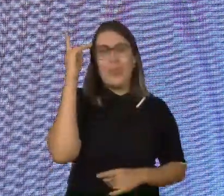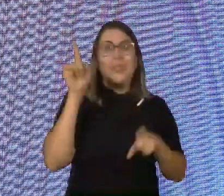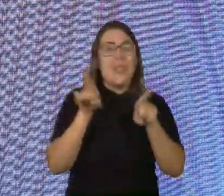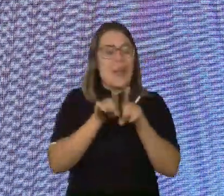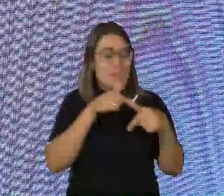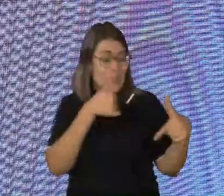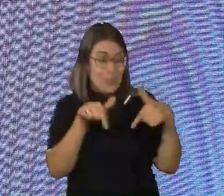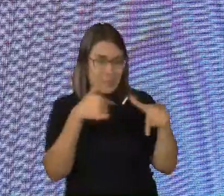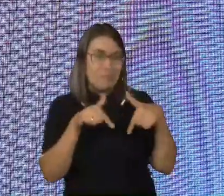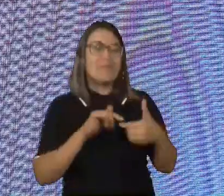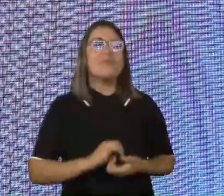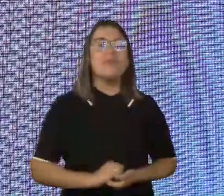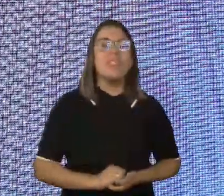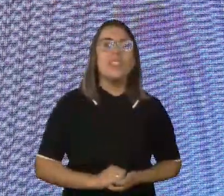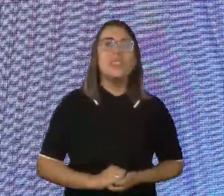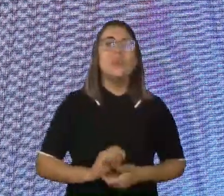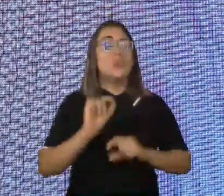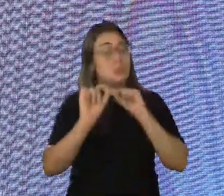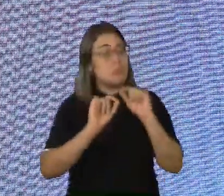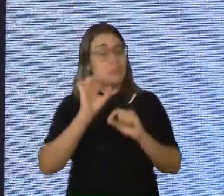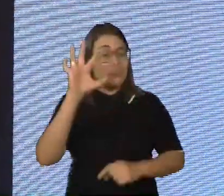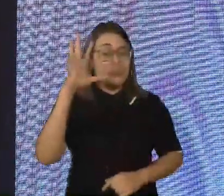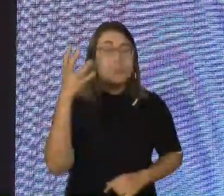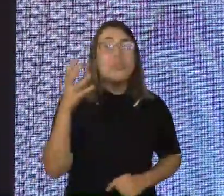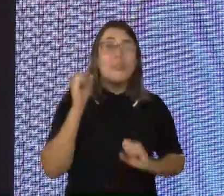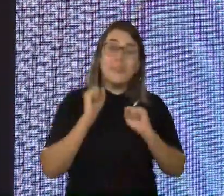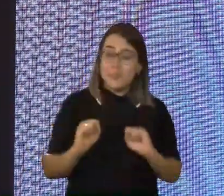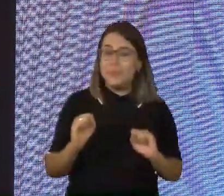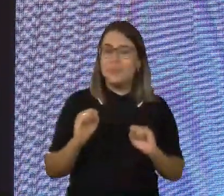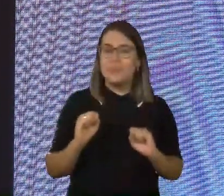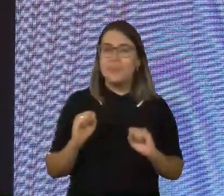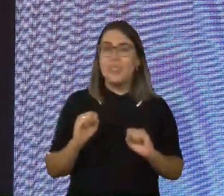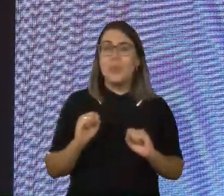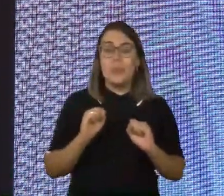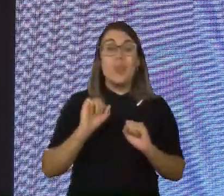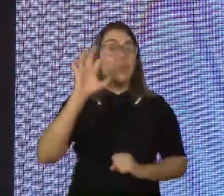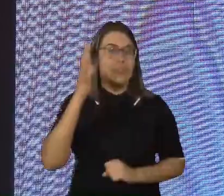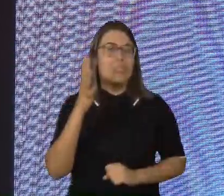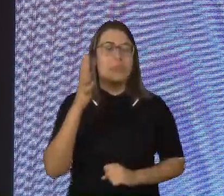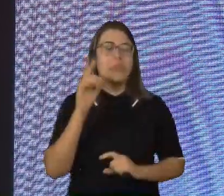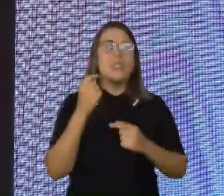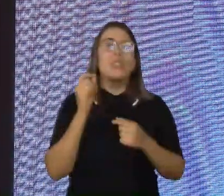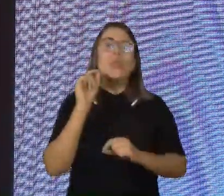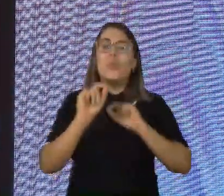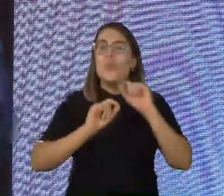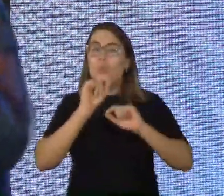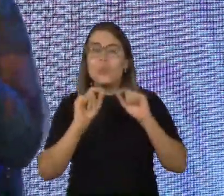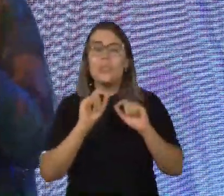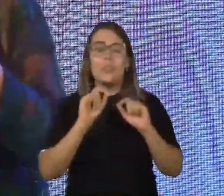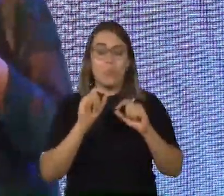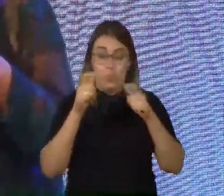trabalho futuramente. Então, pode ser, a gente vai ver aí as consequências quando a gente propicia